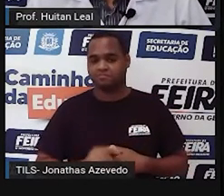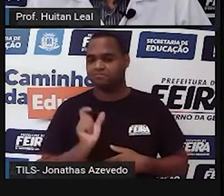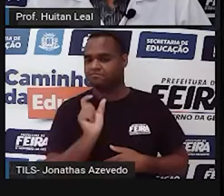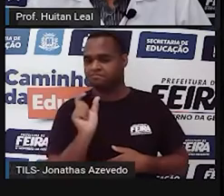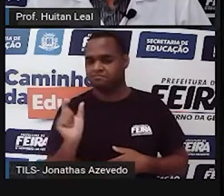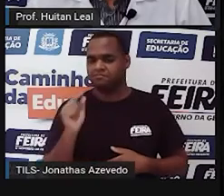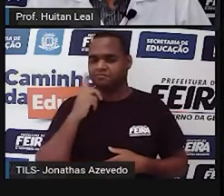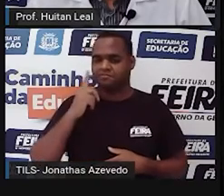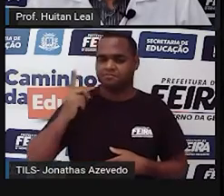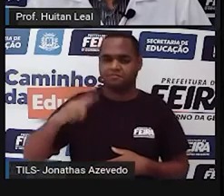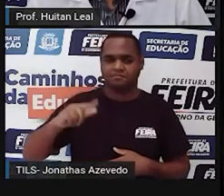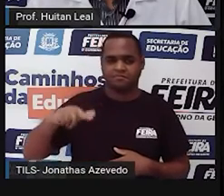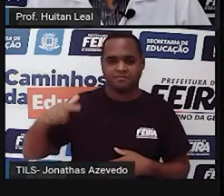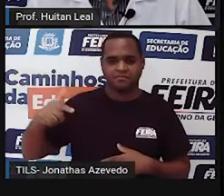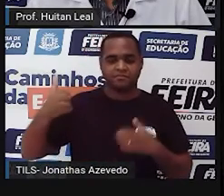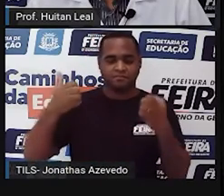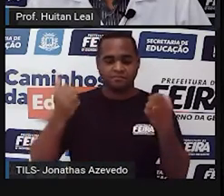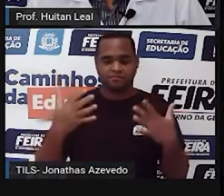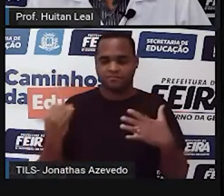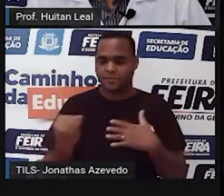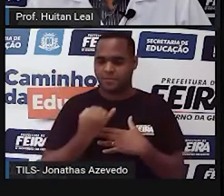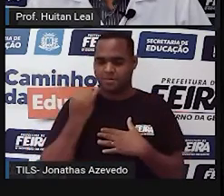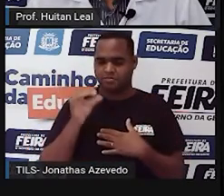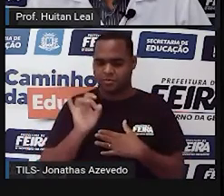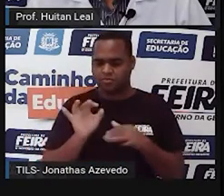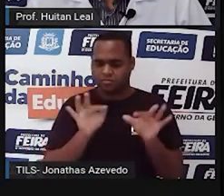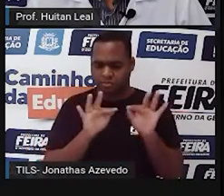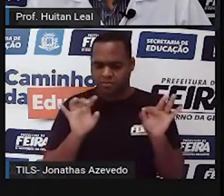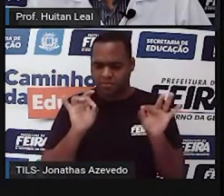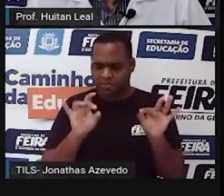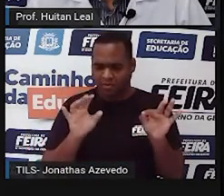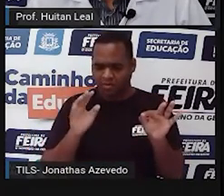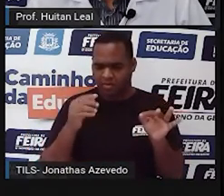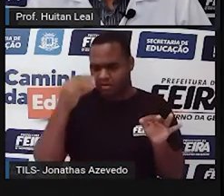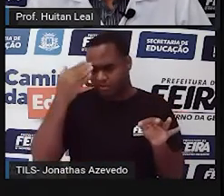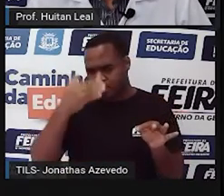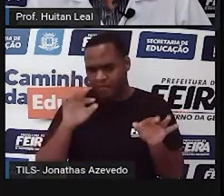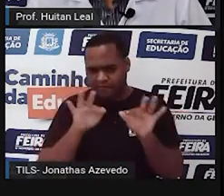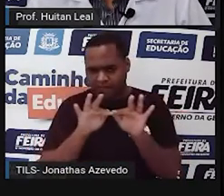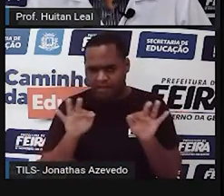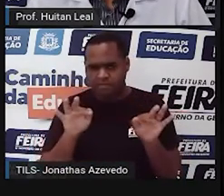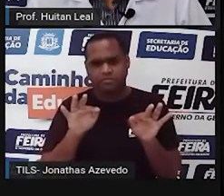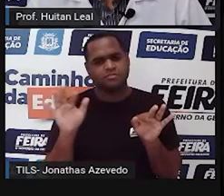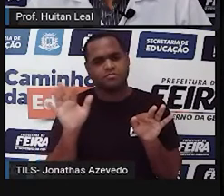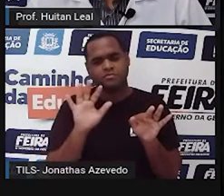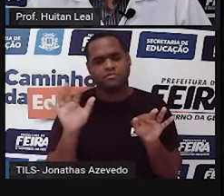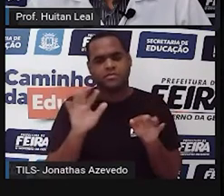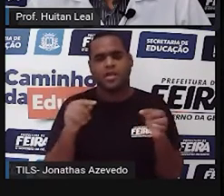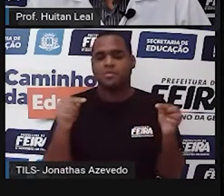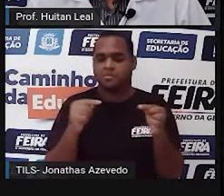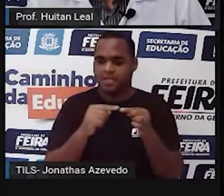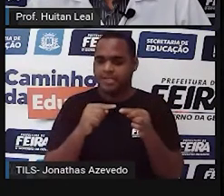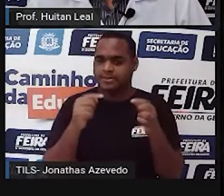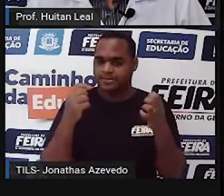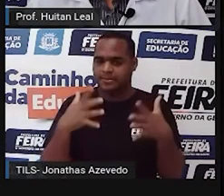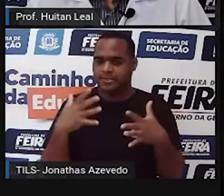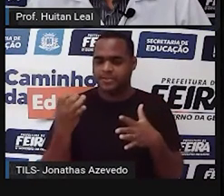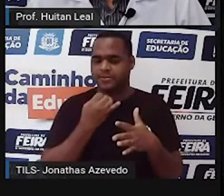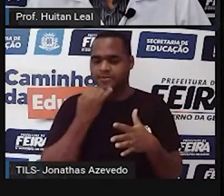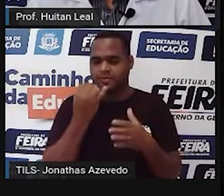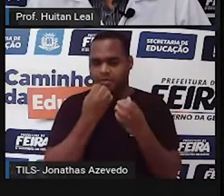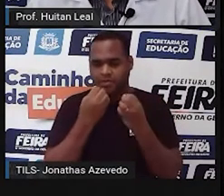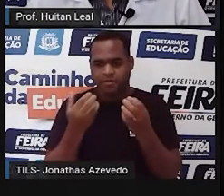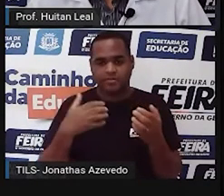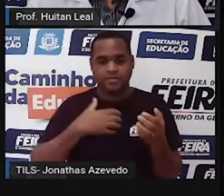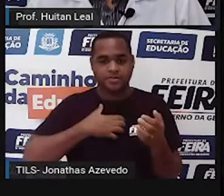repetindo, reforçando, elas não estão ali simplesmente para compor uma frase. Elas têm funções. Elas